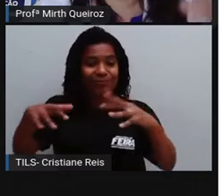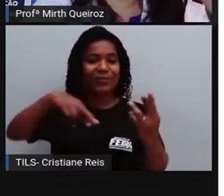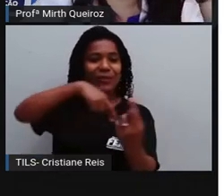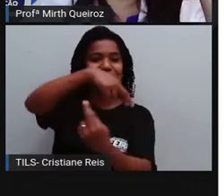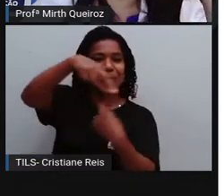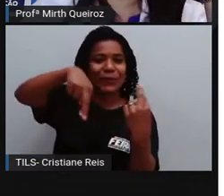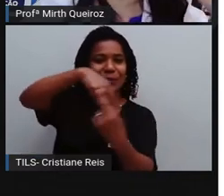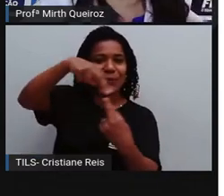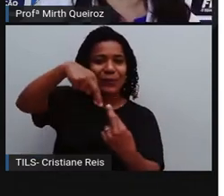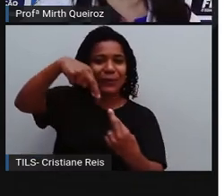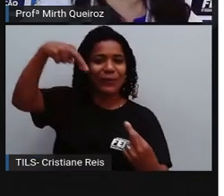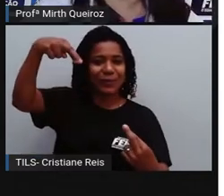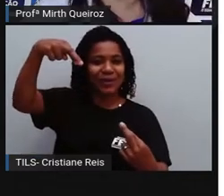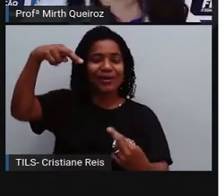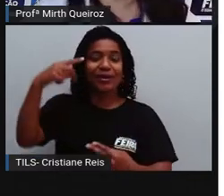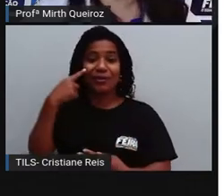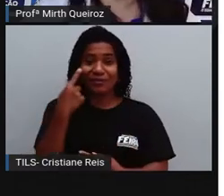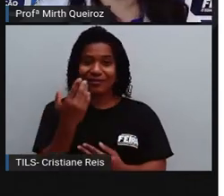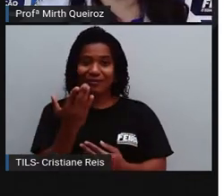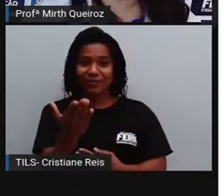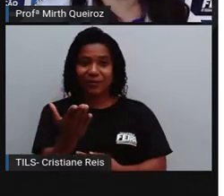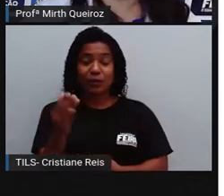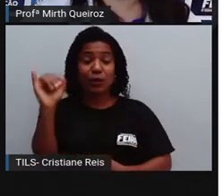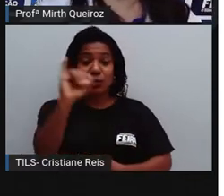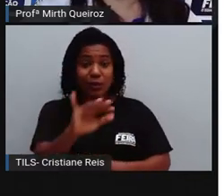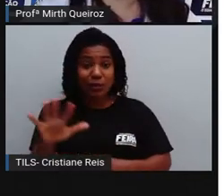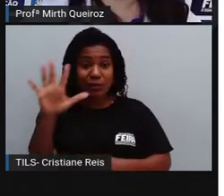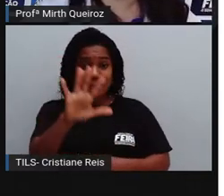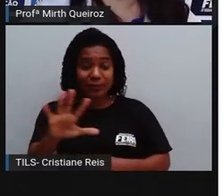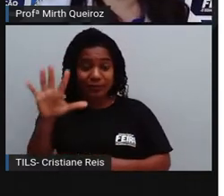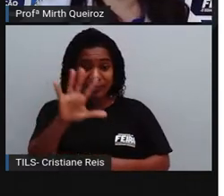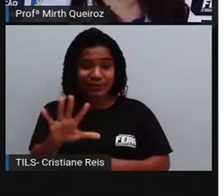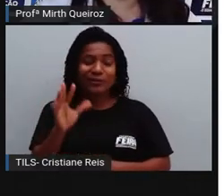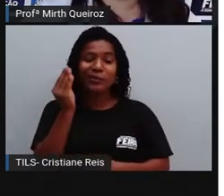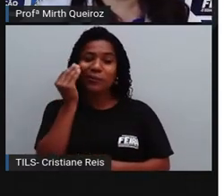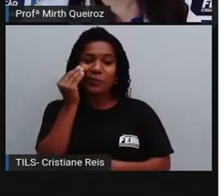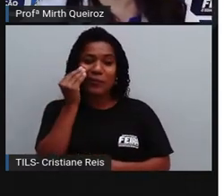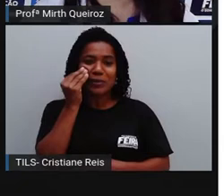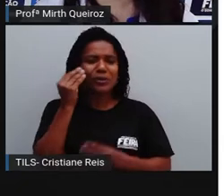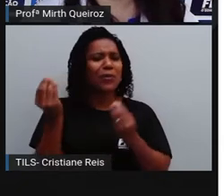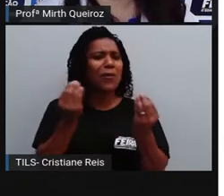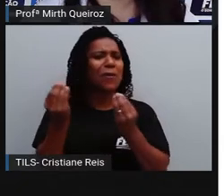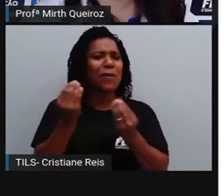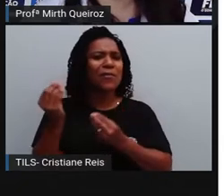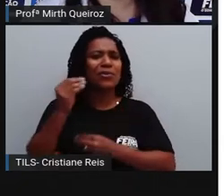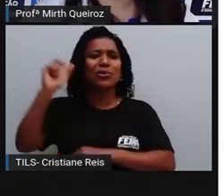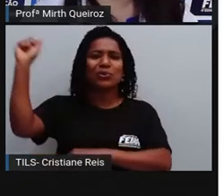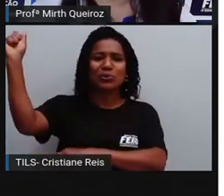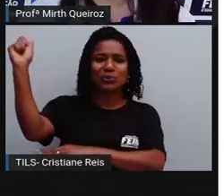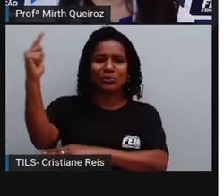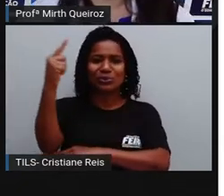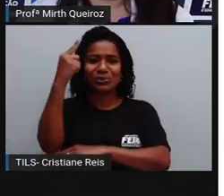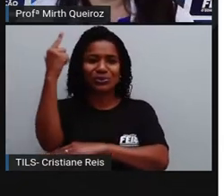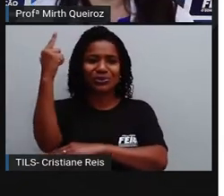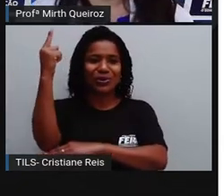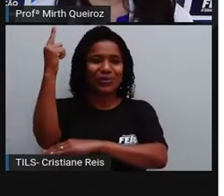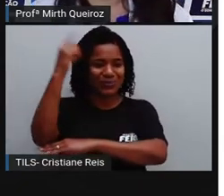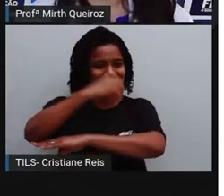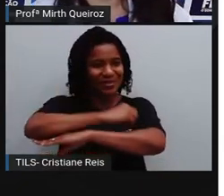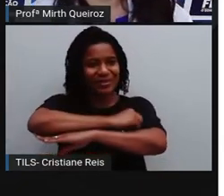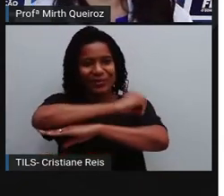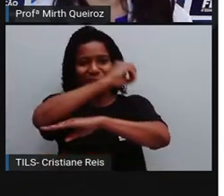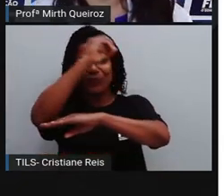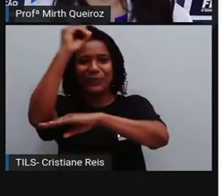a gente tem uma imagem que está retratando o movimento aparente do Sol. Por quê? Porque o dia é quando